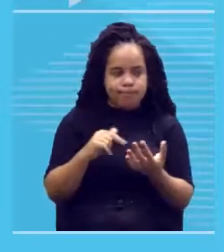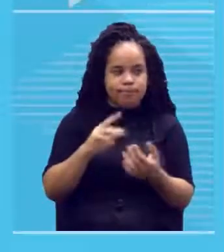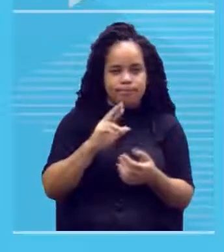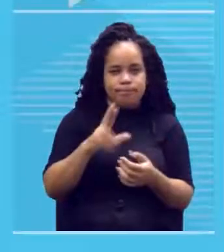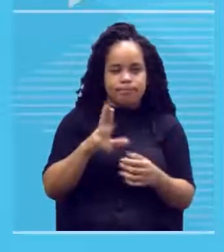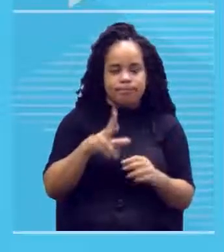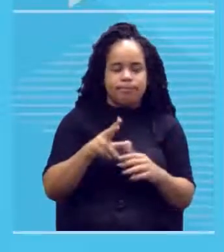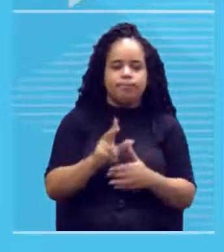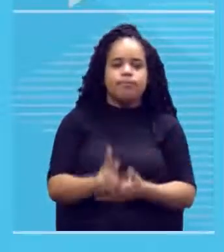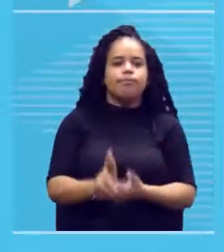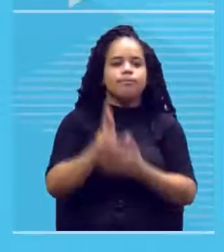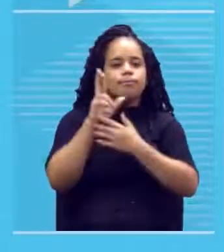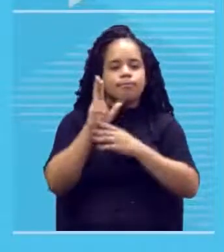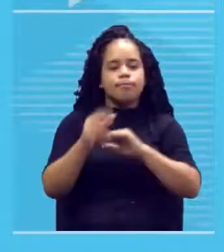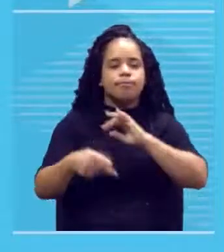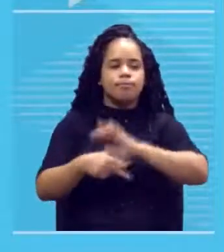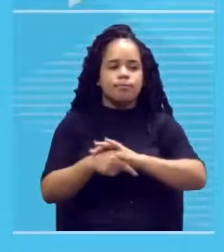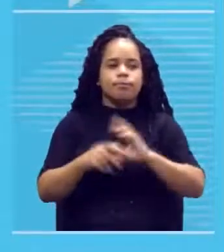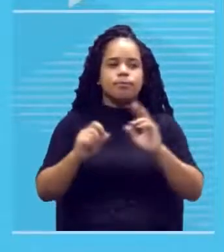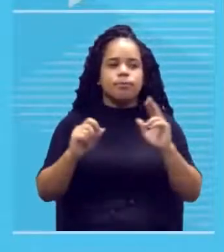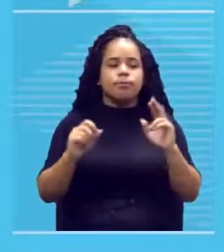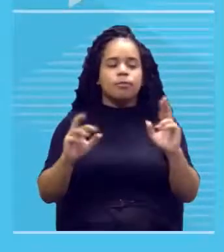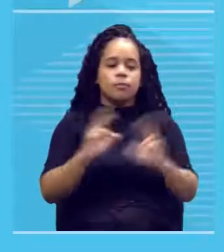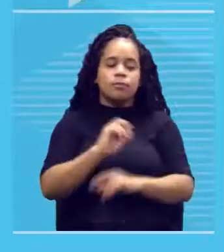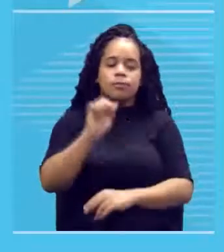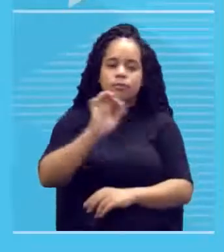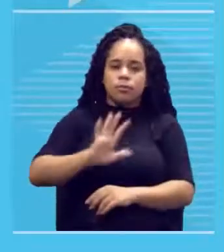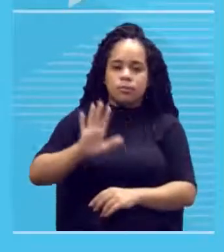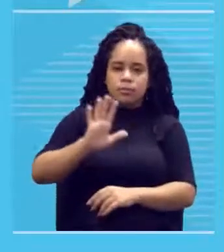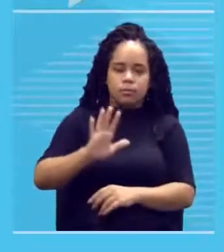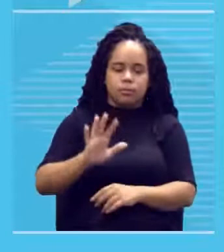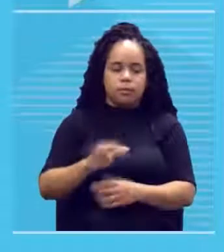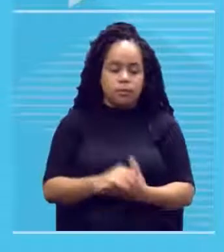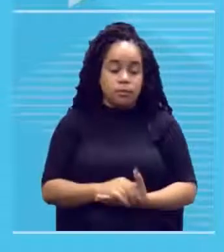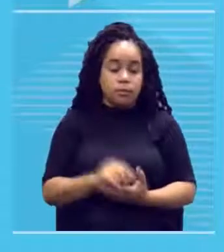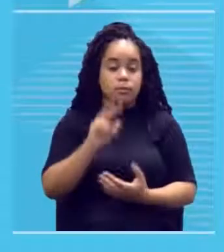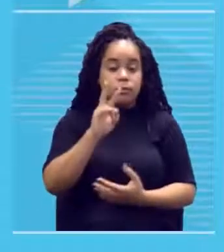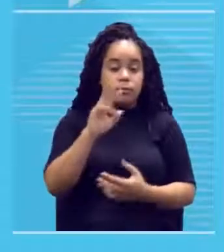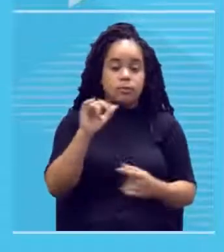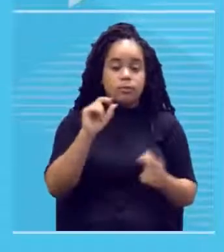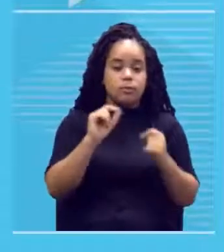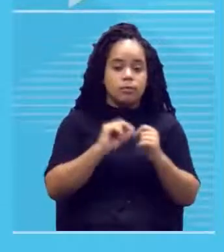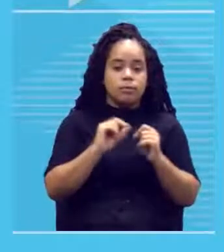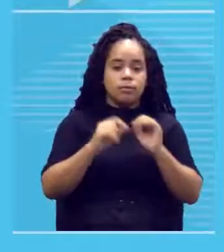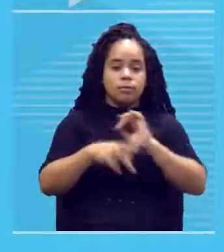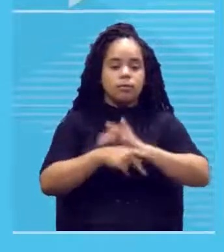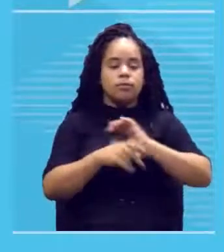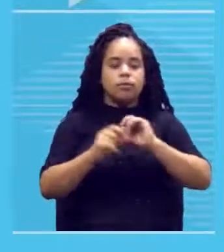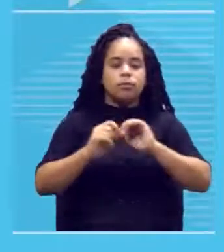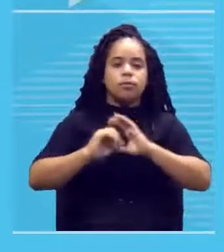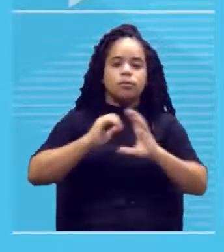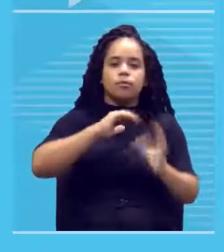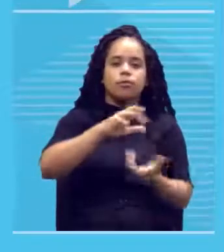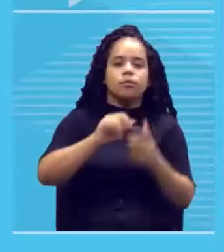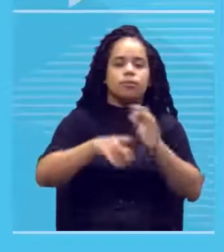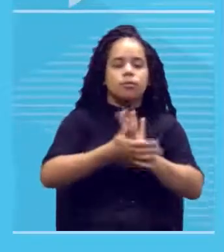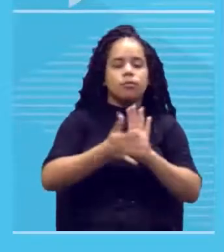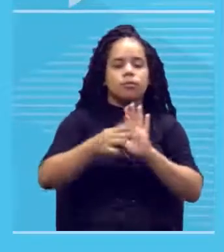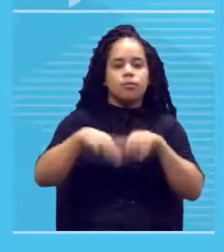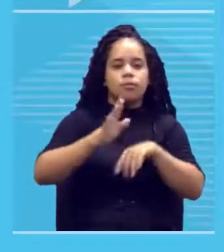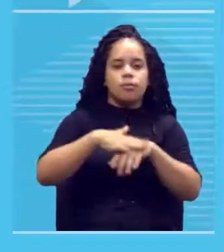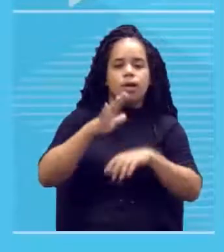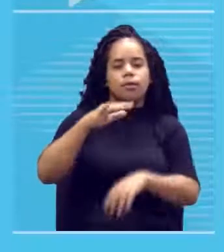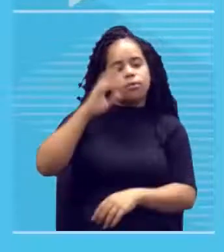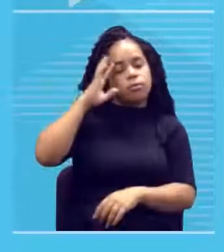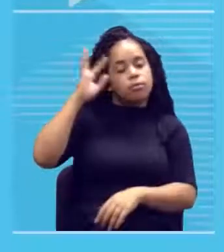representacional em termos de imagem, ela vai entrar num mundo mais subjetivo. Bom, os gêneros